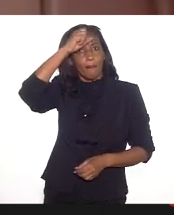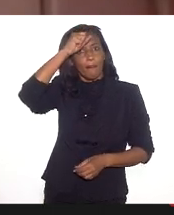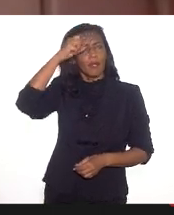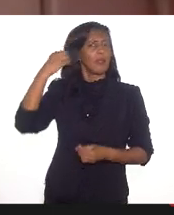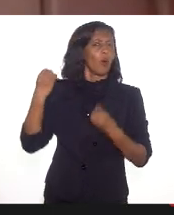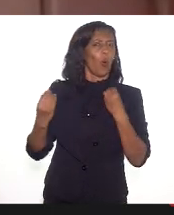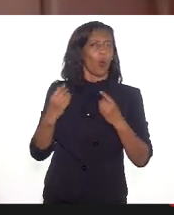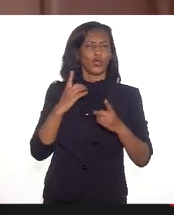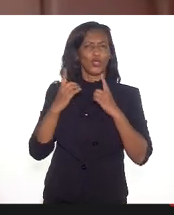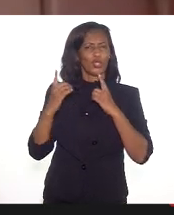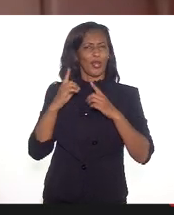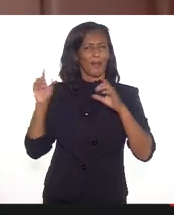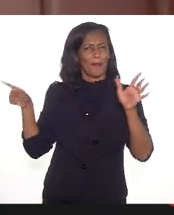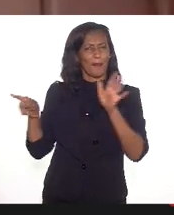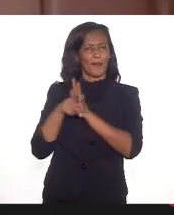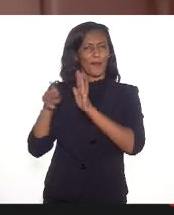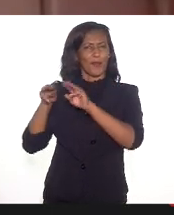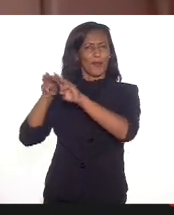dinâmica que os museus